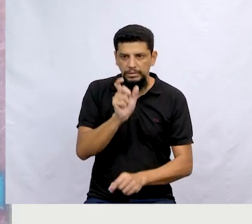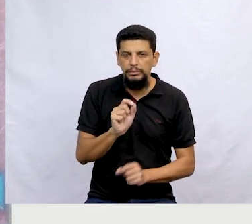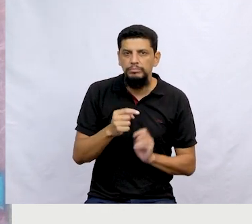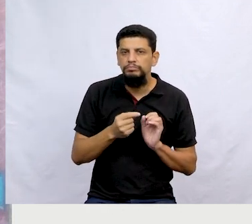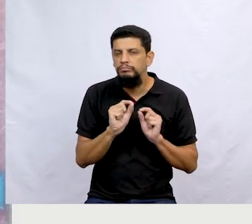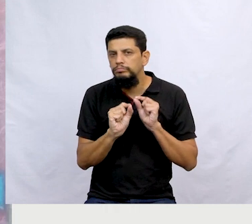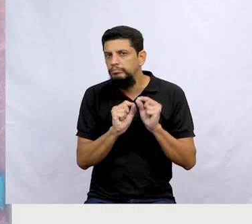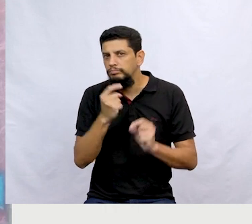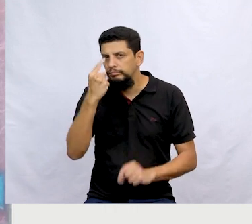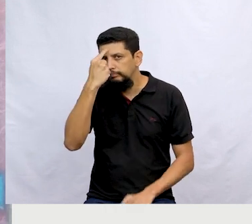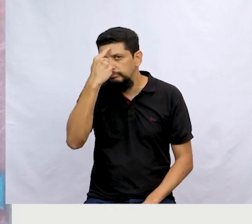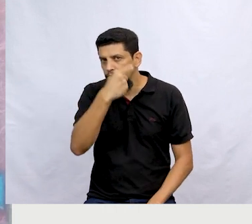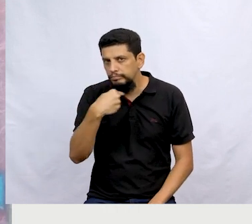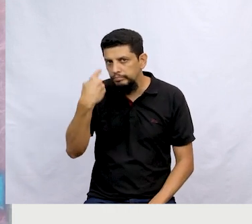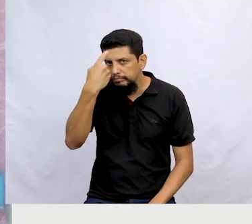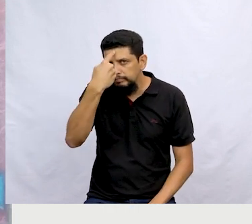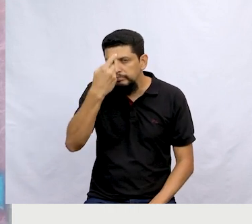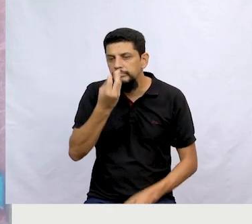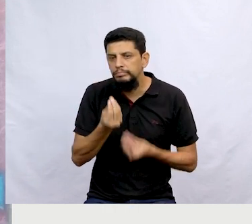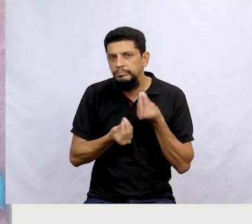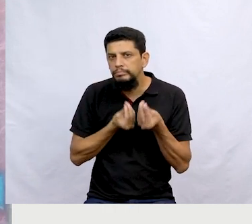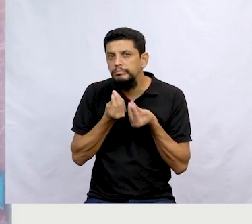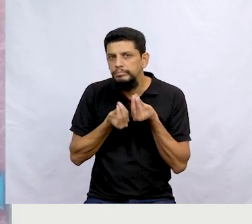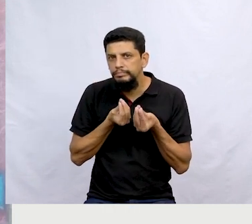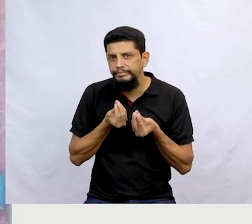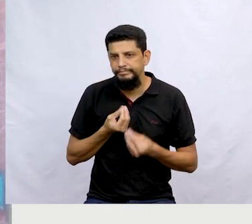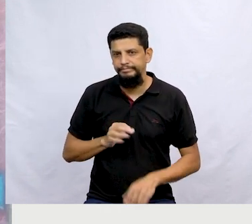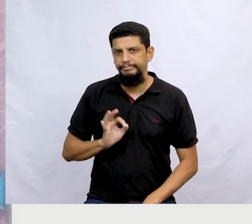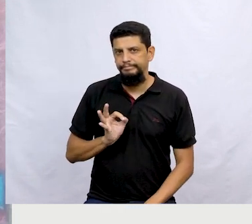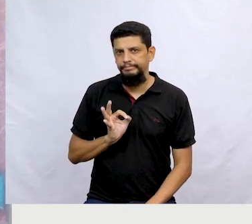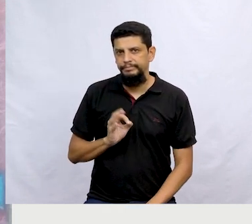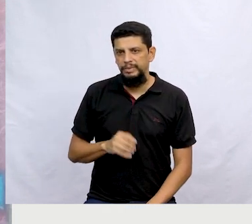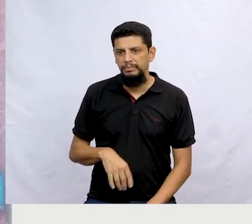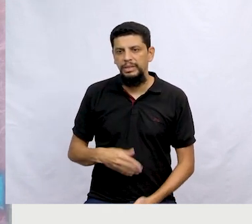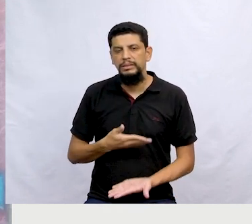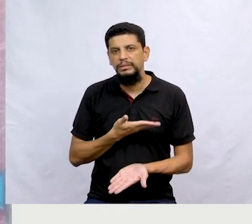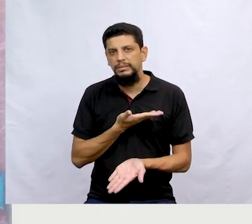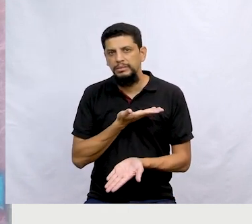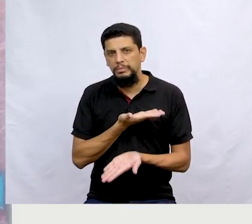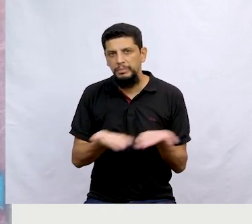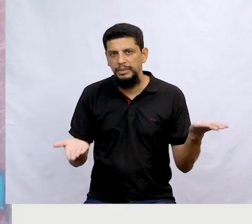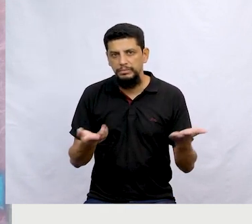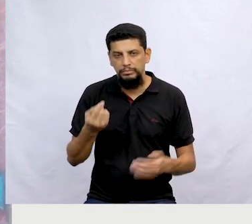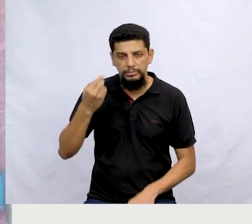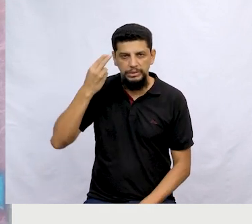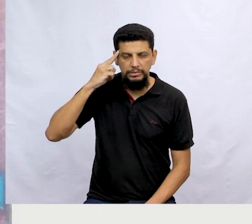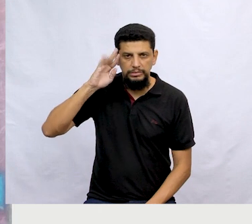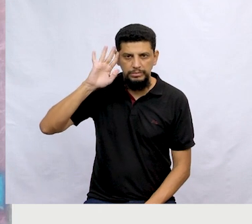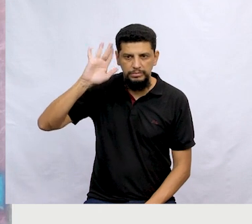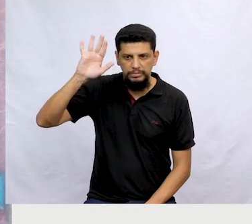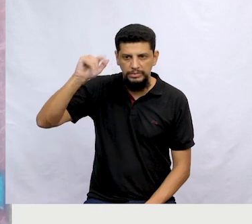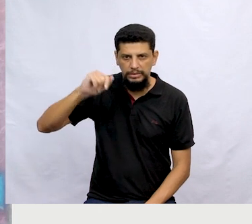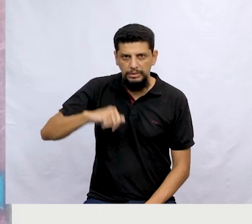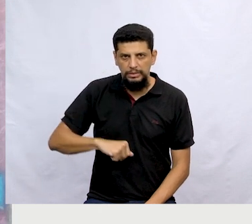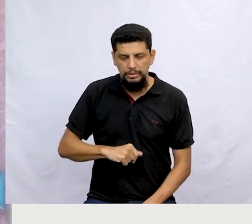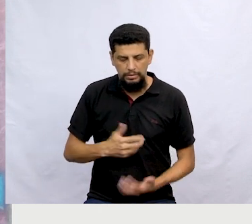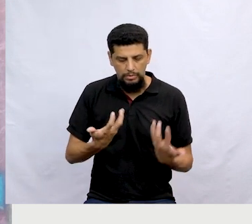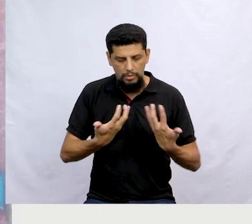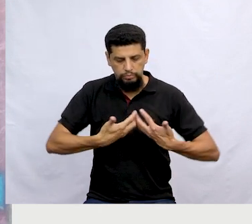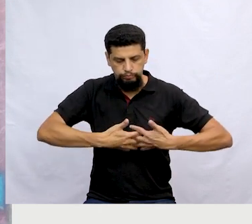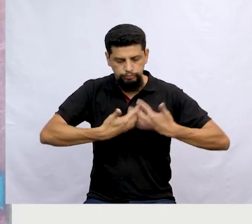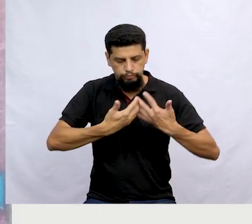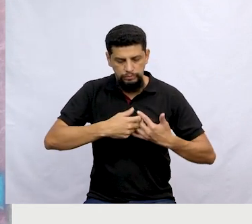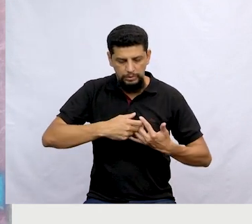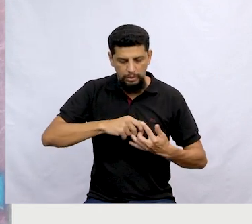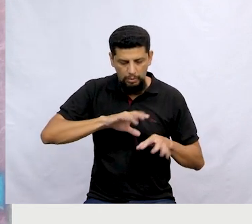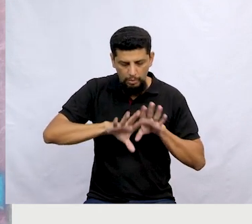mostrando que as coisas não estão muito legais, não. Pois, afinal, elas tinham perdido o quê? Os seus sonhos tinham sido roubados pela máquina